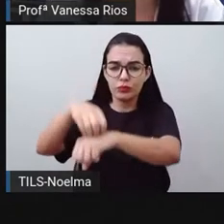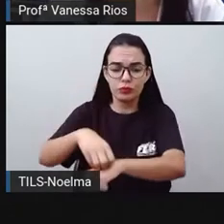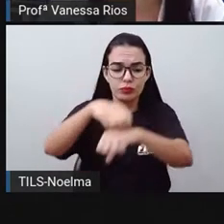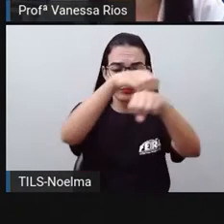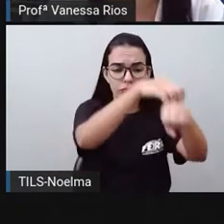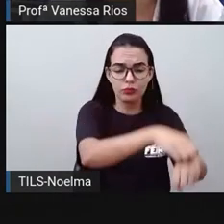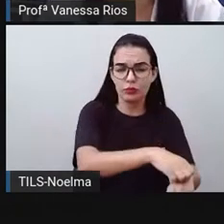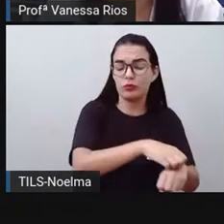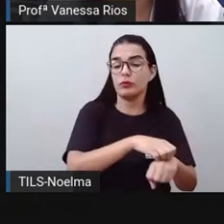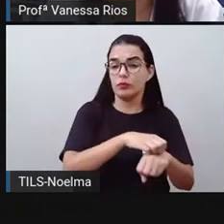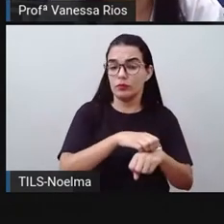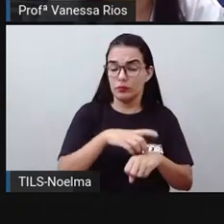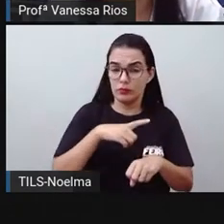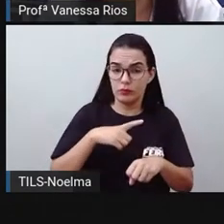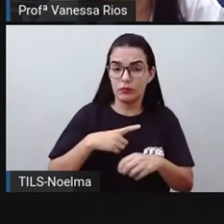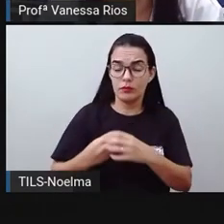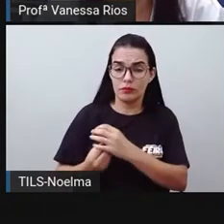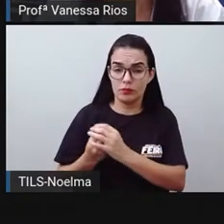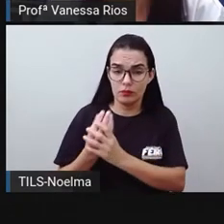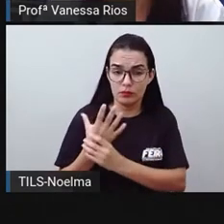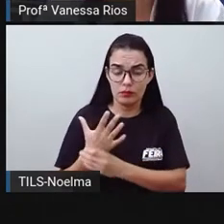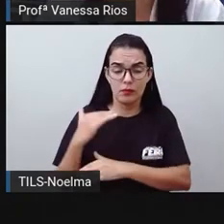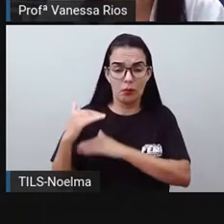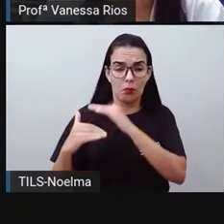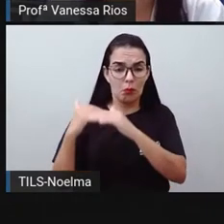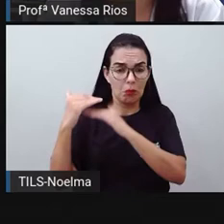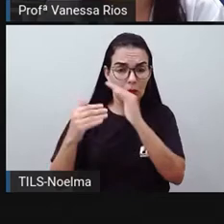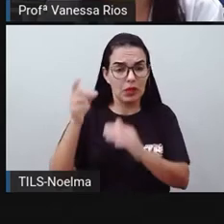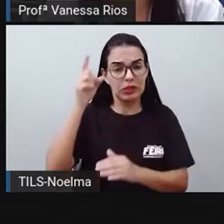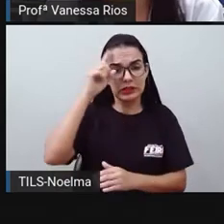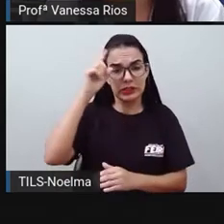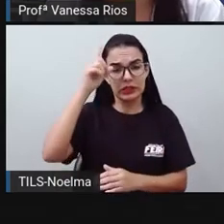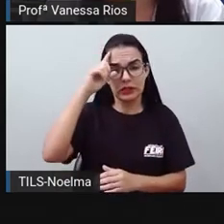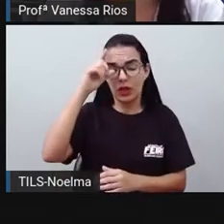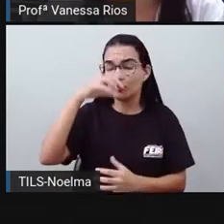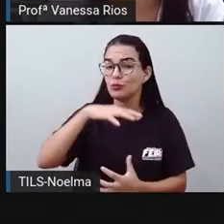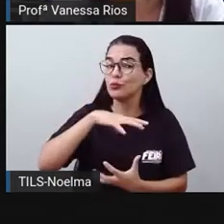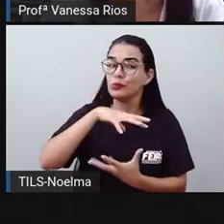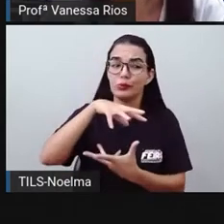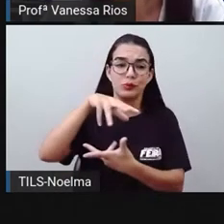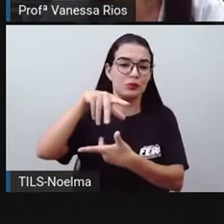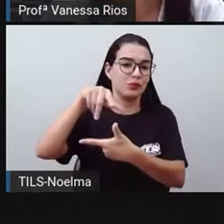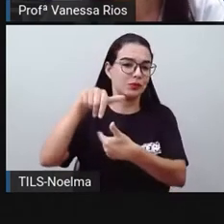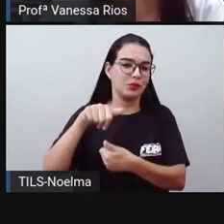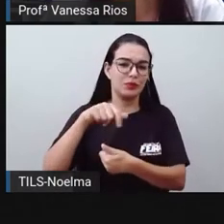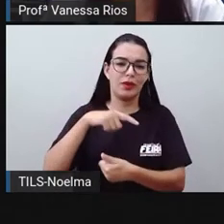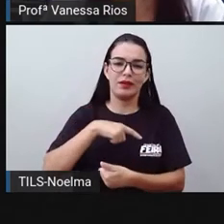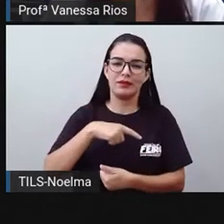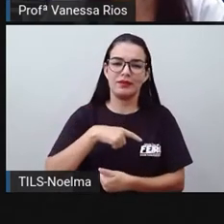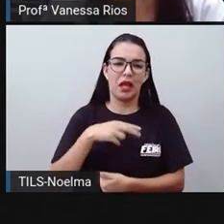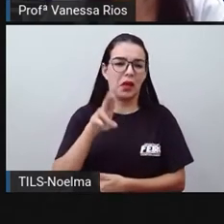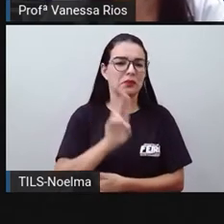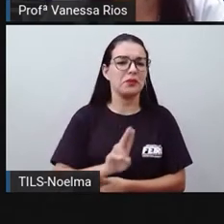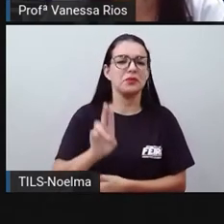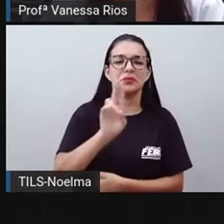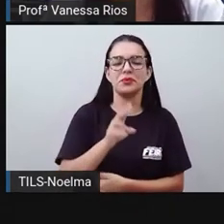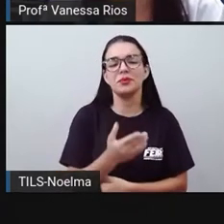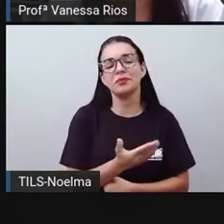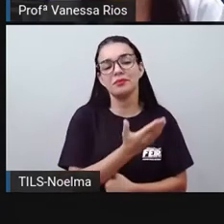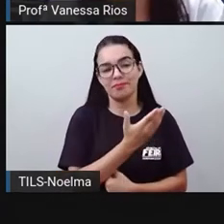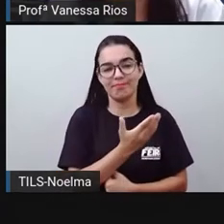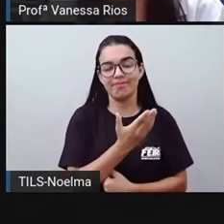pelas pessoas no seu dia a dia, por todas as partes do mundo. A gente observa aí que a